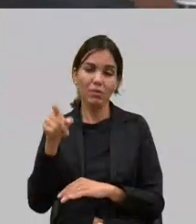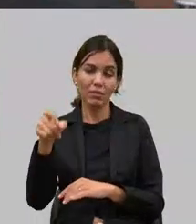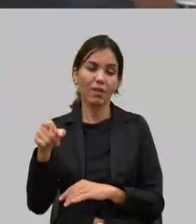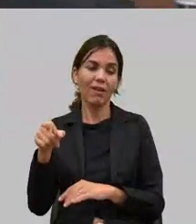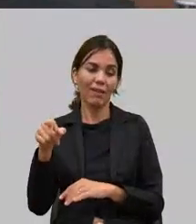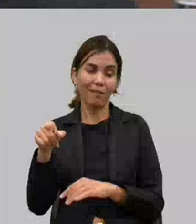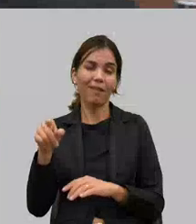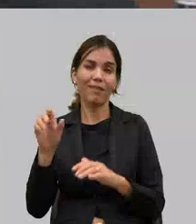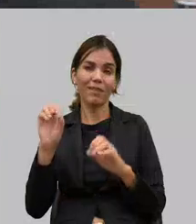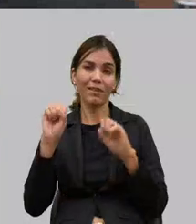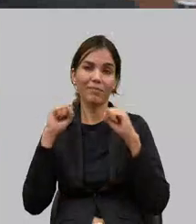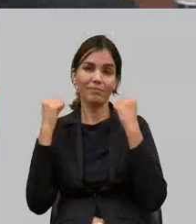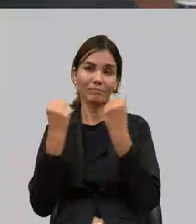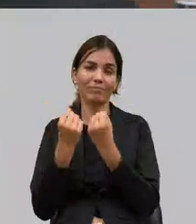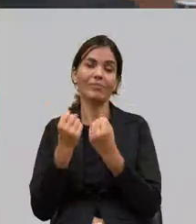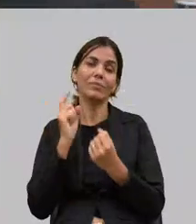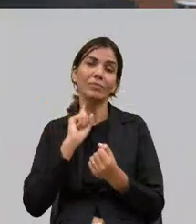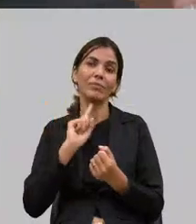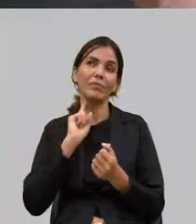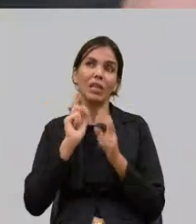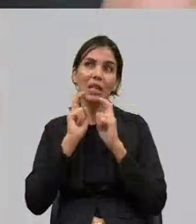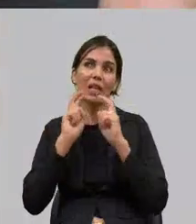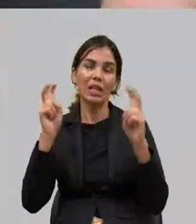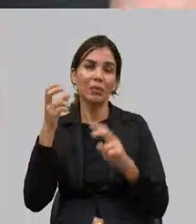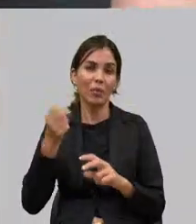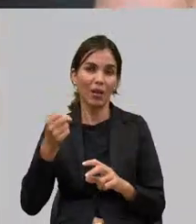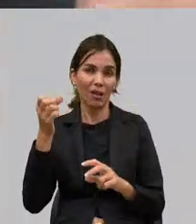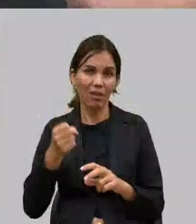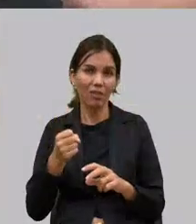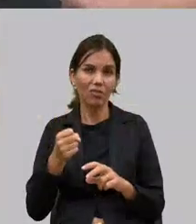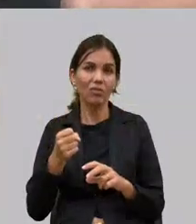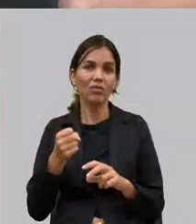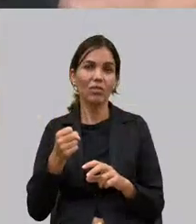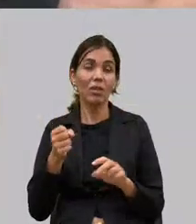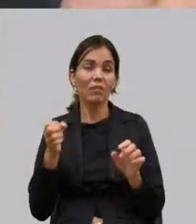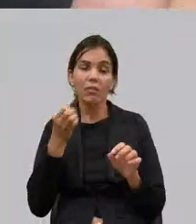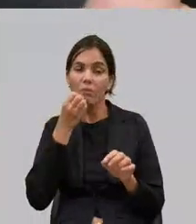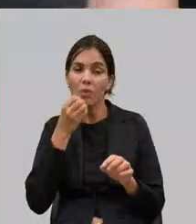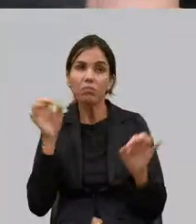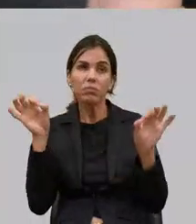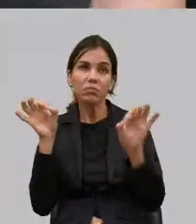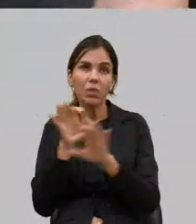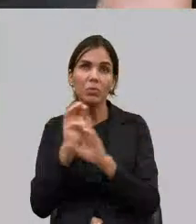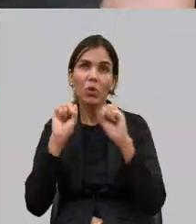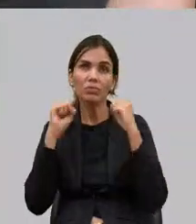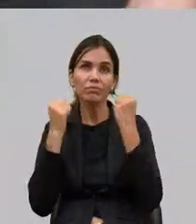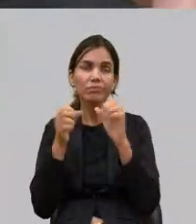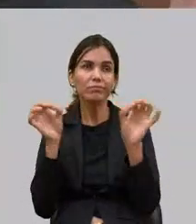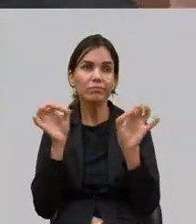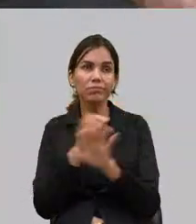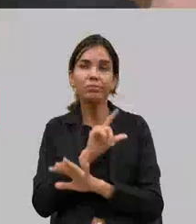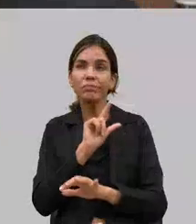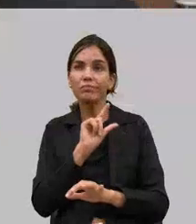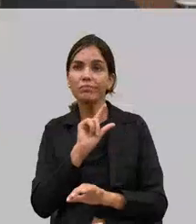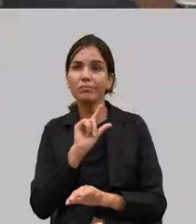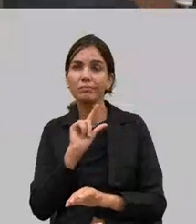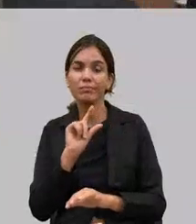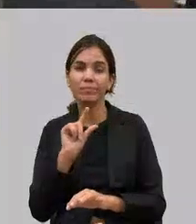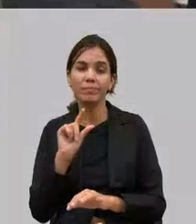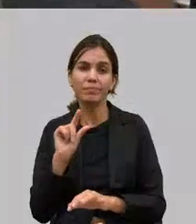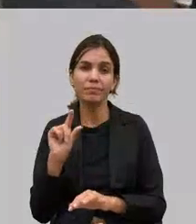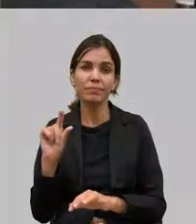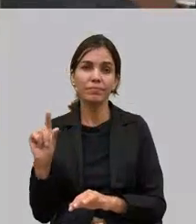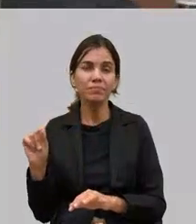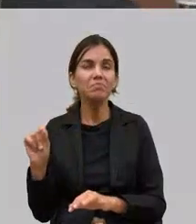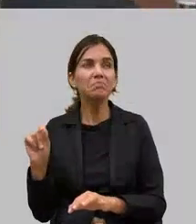e como é bom sair de um evento e a gente vê que os